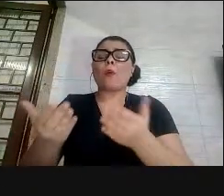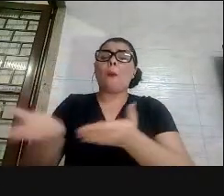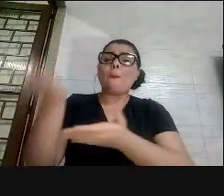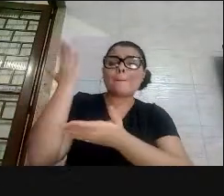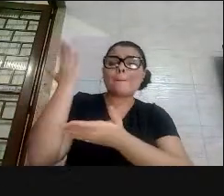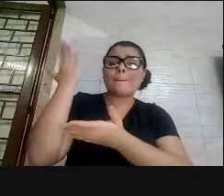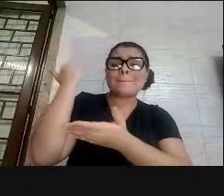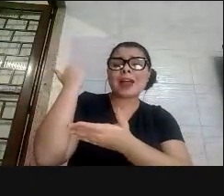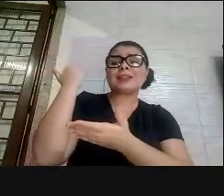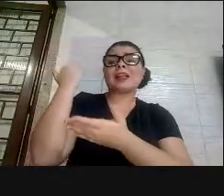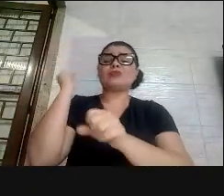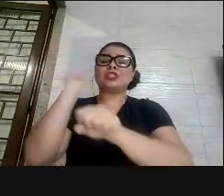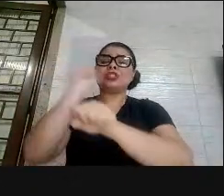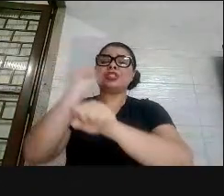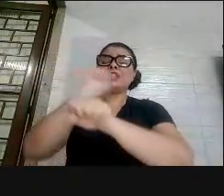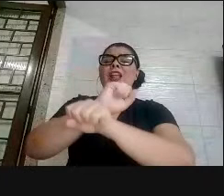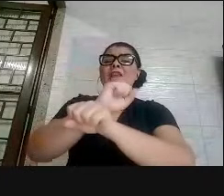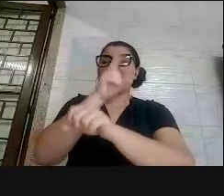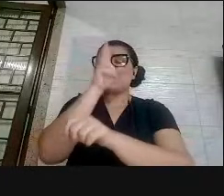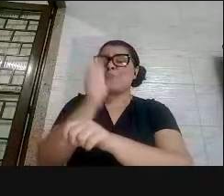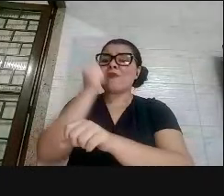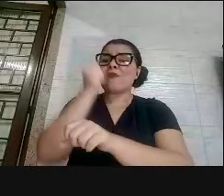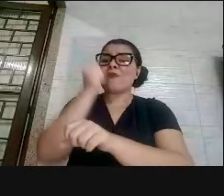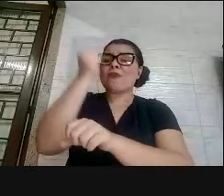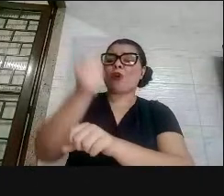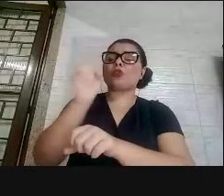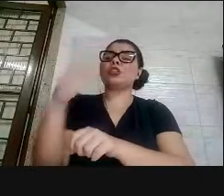vida social brasileira.